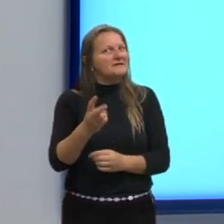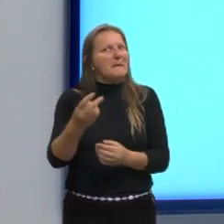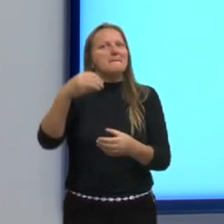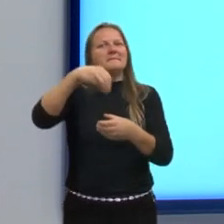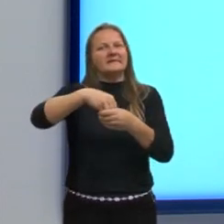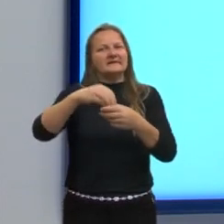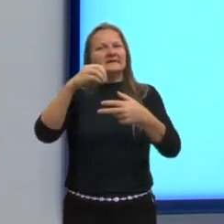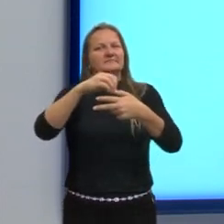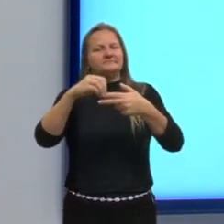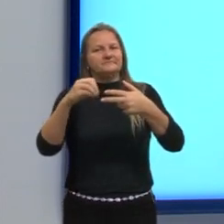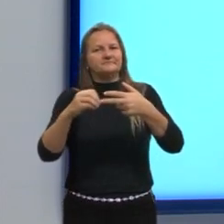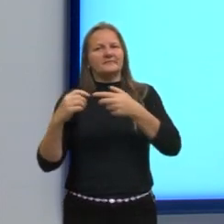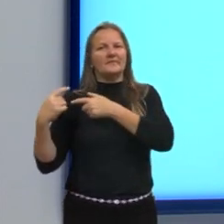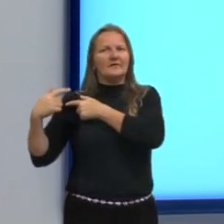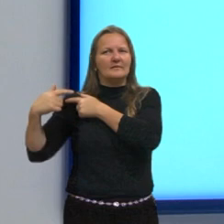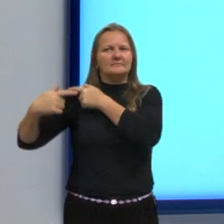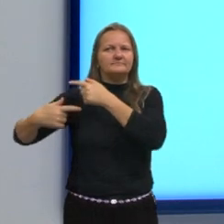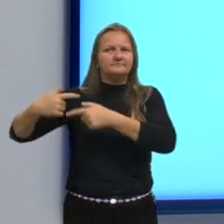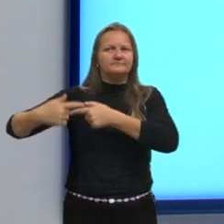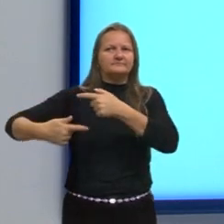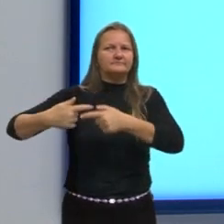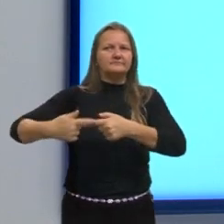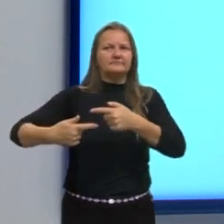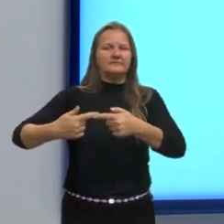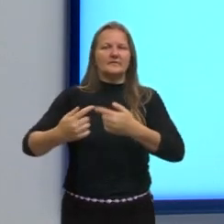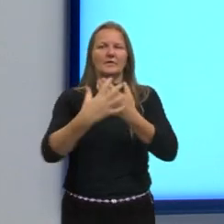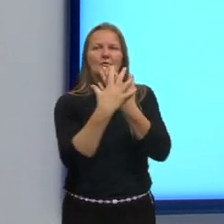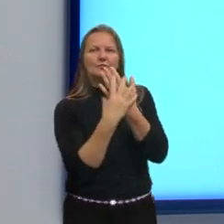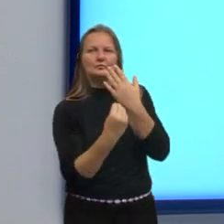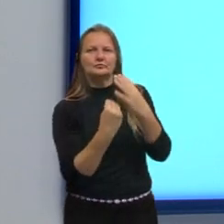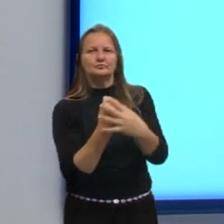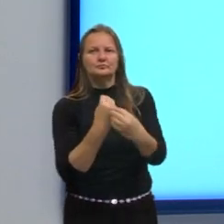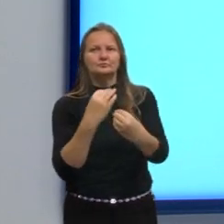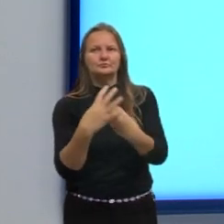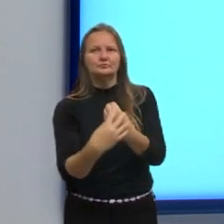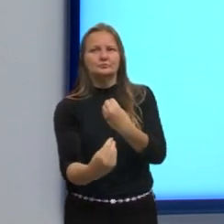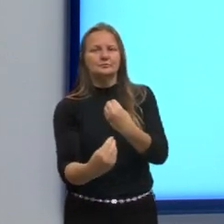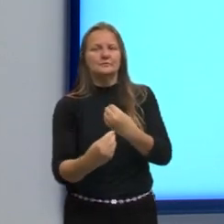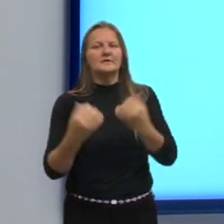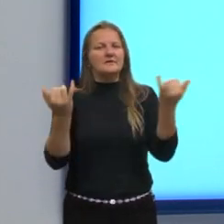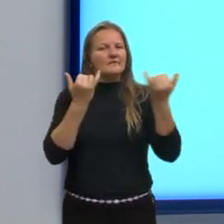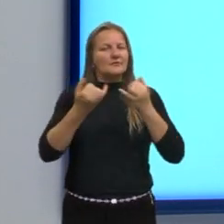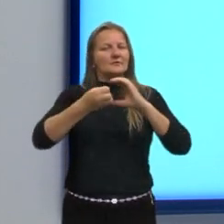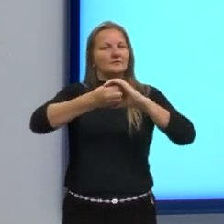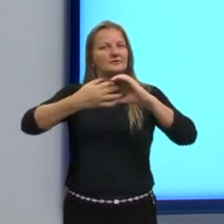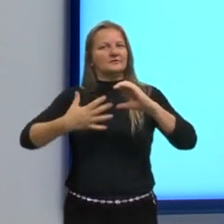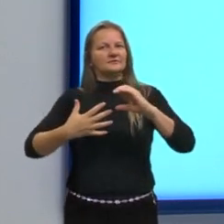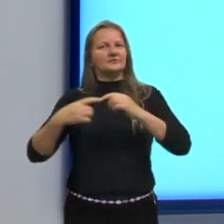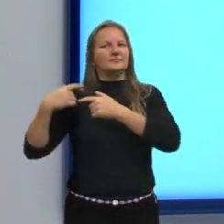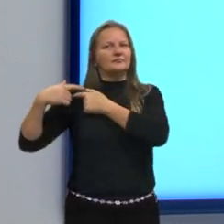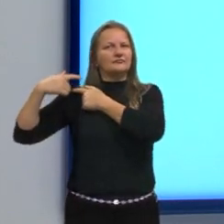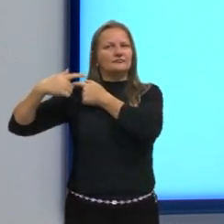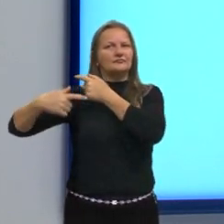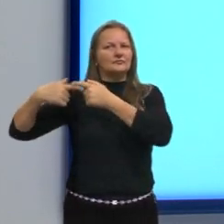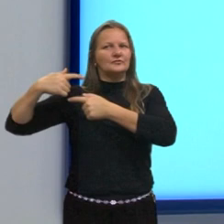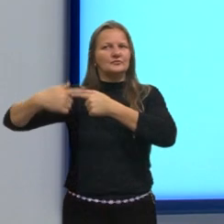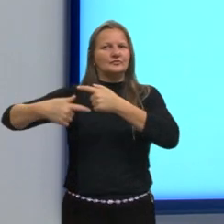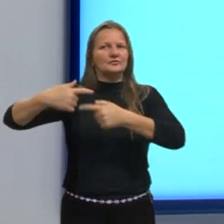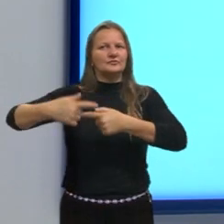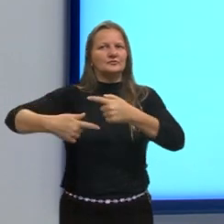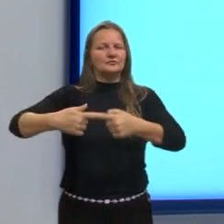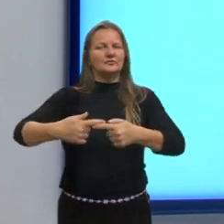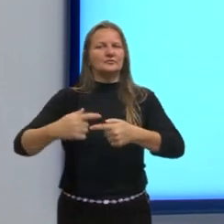a hereditariedade, que é a transmissão de características e informações herdada ao longo das